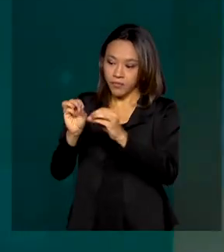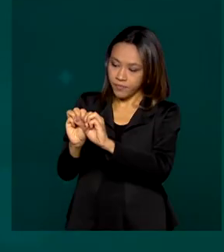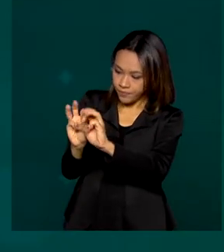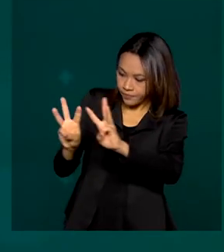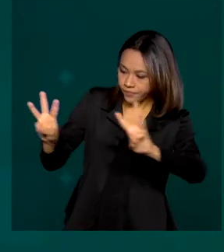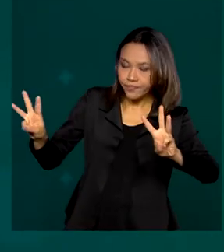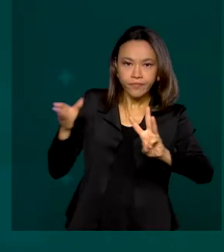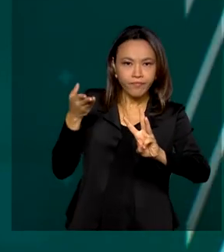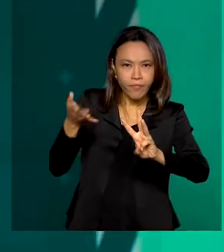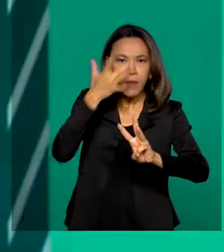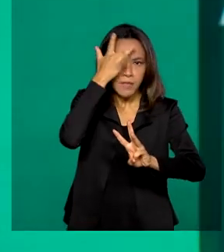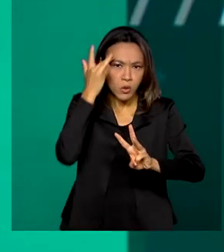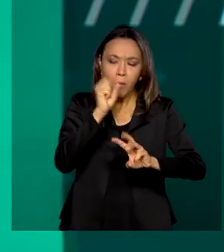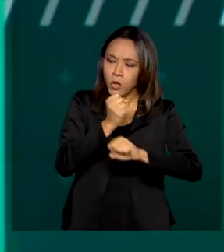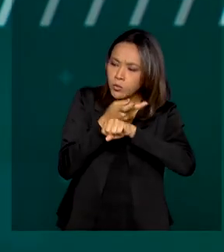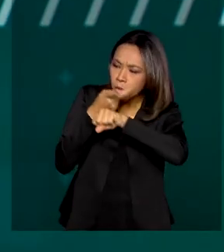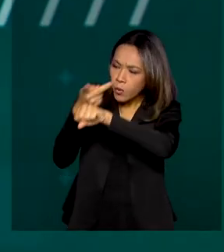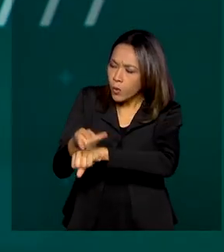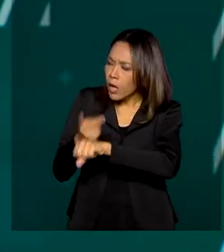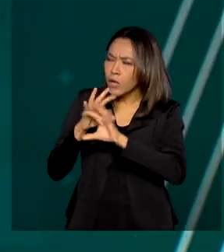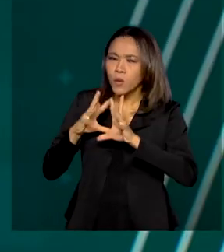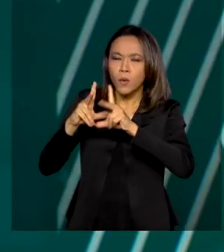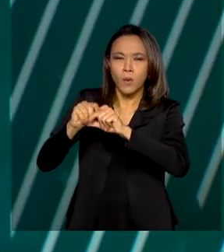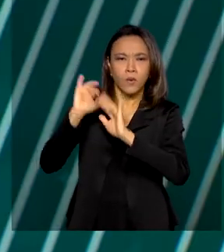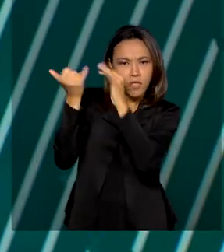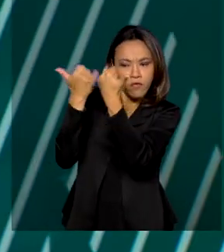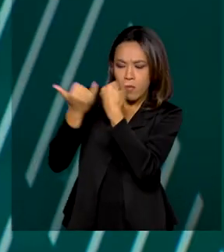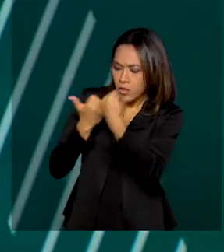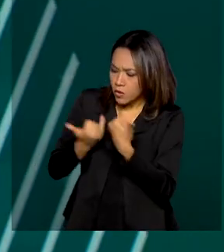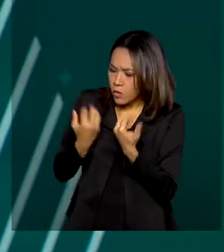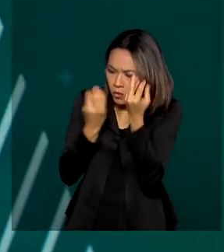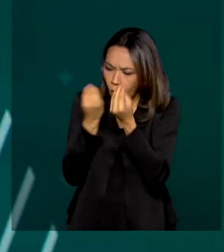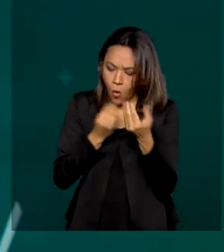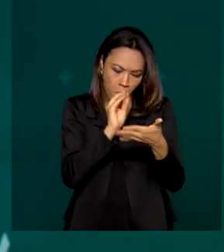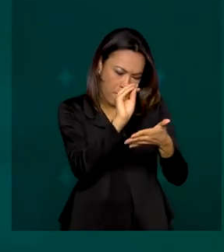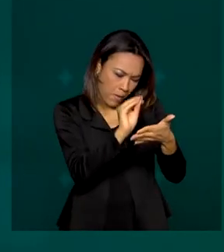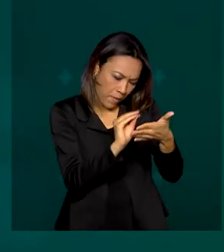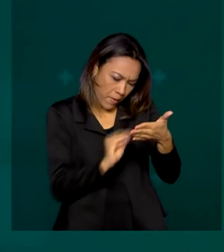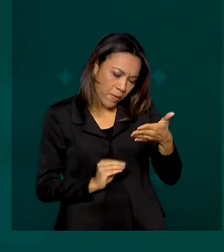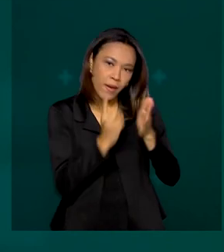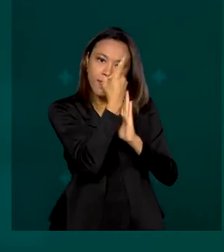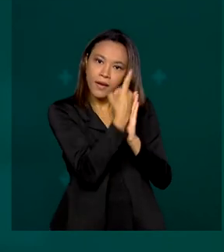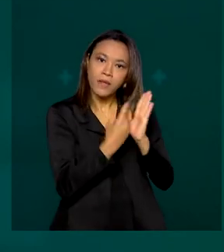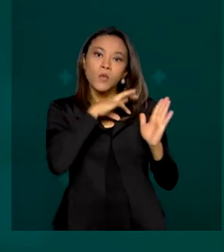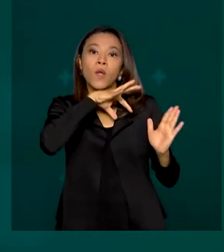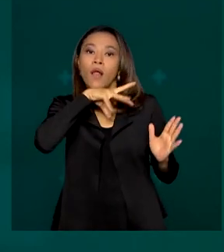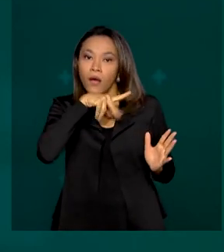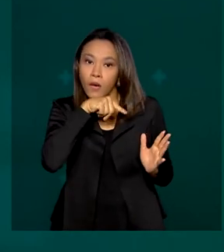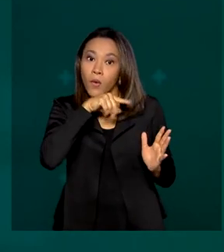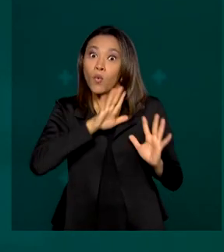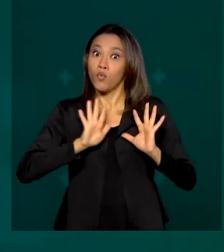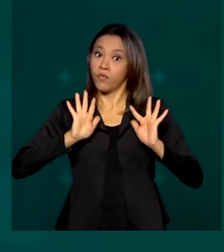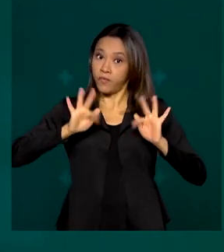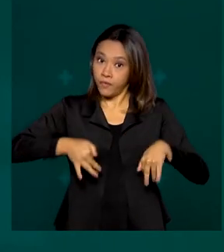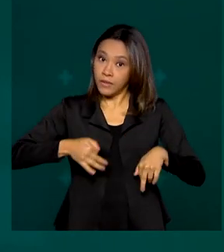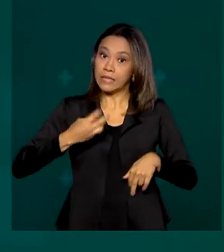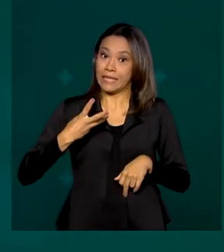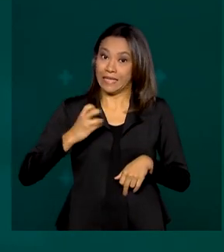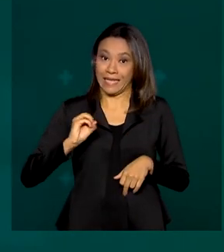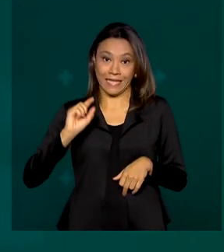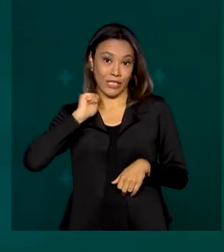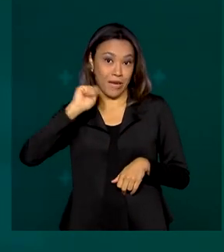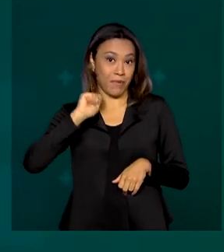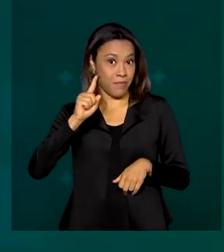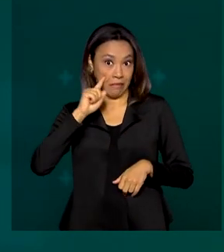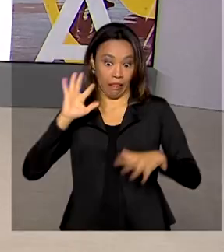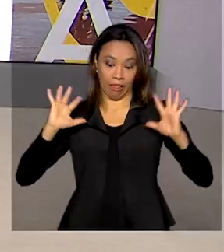o contribuinte pode encontrar todas as informações de como preencher a declaração. O prazo termina em 30 de abril, mas